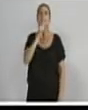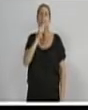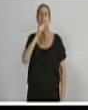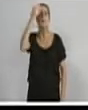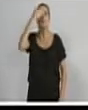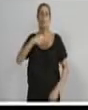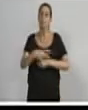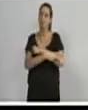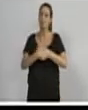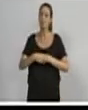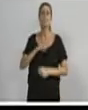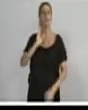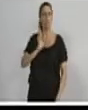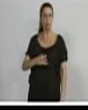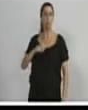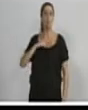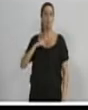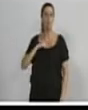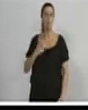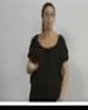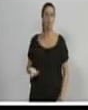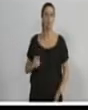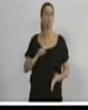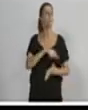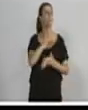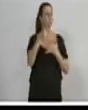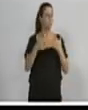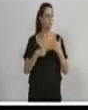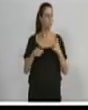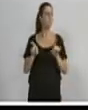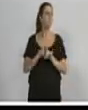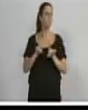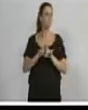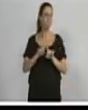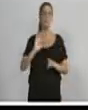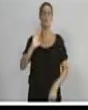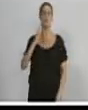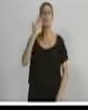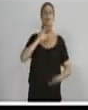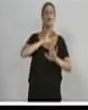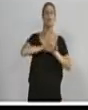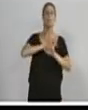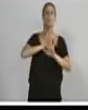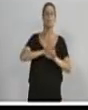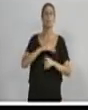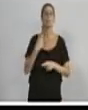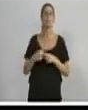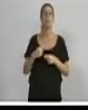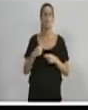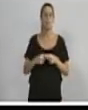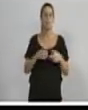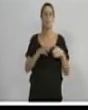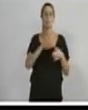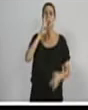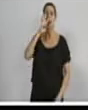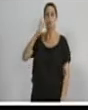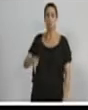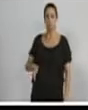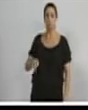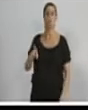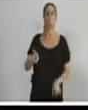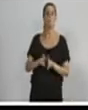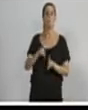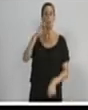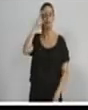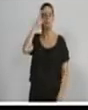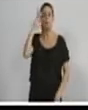Falsidade ideológica. Em uma ação no Tribunal Superior Eleitoral, partidos de oposição acusam a presidente Dilma de esconder a real